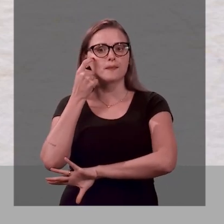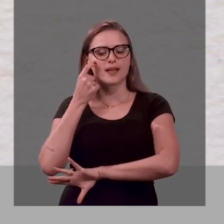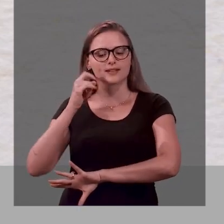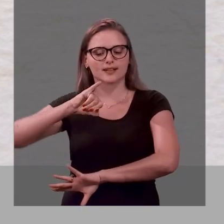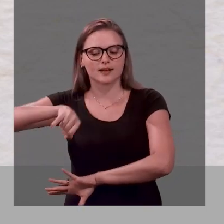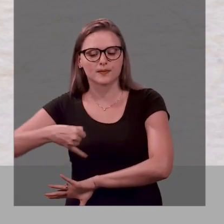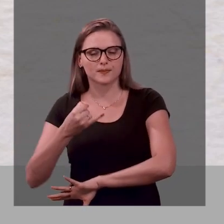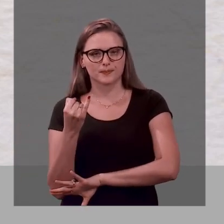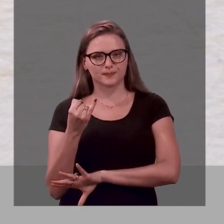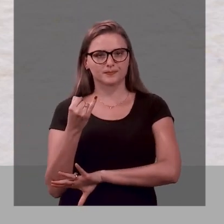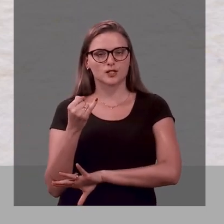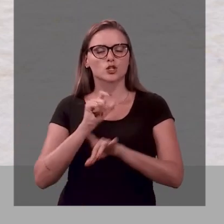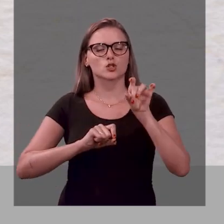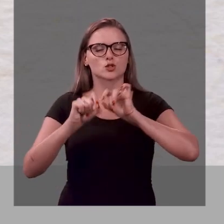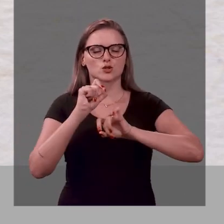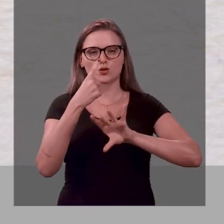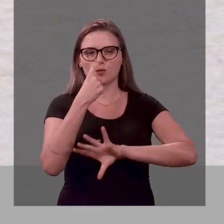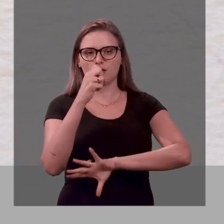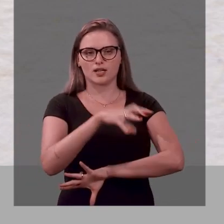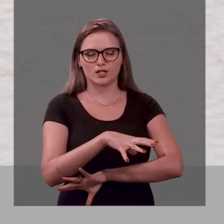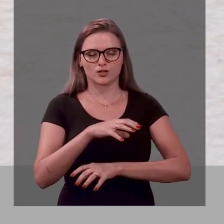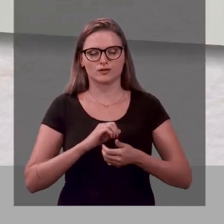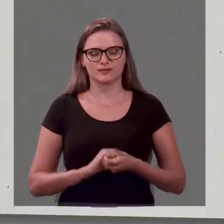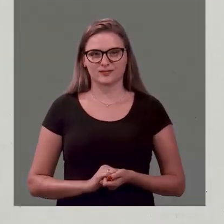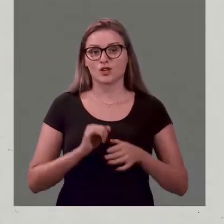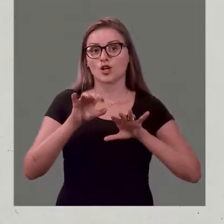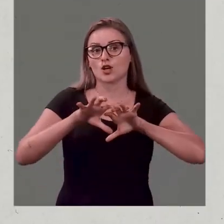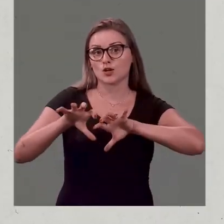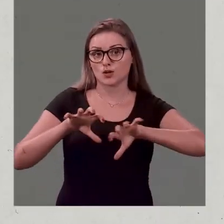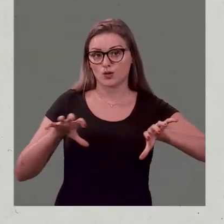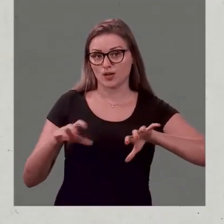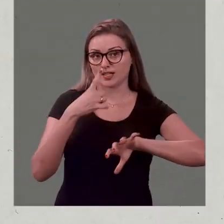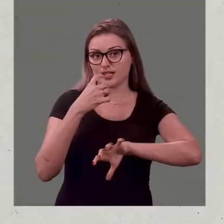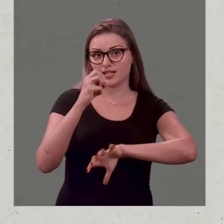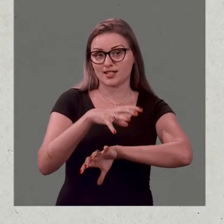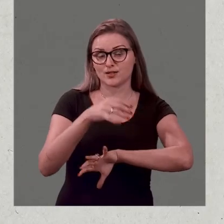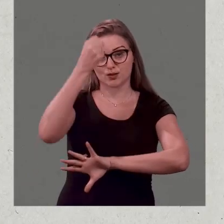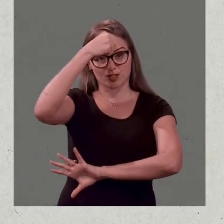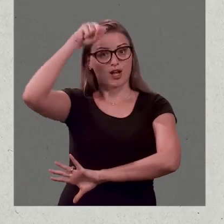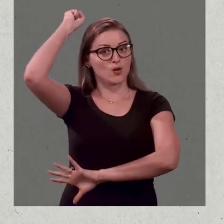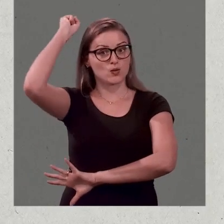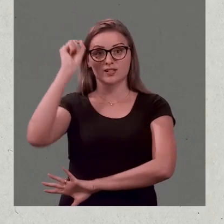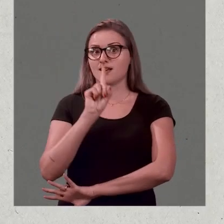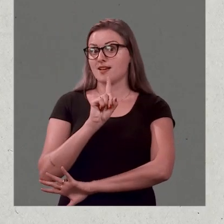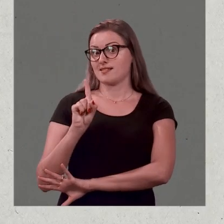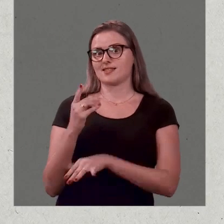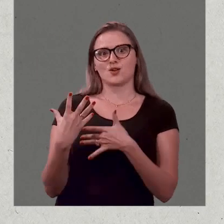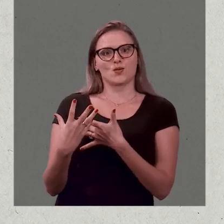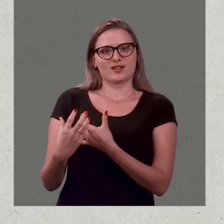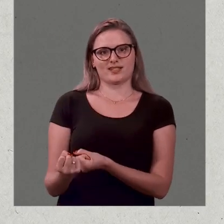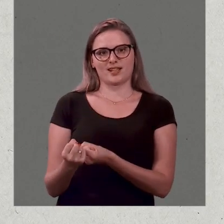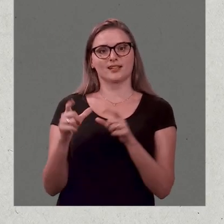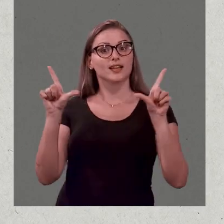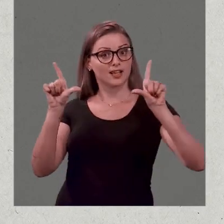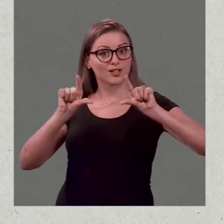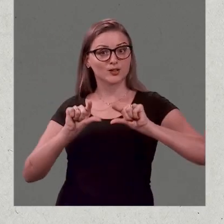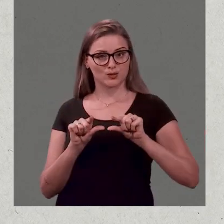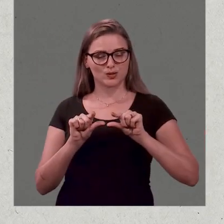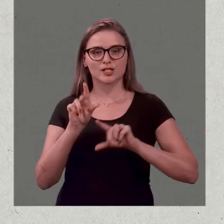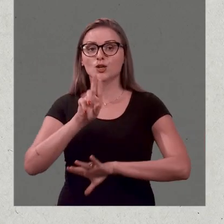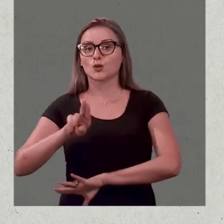uma reflexão sobre o resíduo gerado. Coleta seletiva de resíduos da Ux. Recuse.